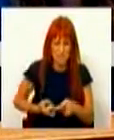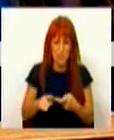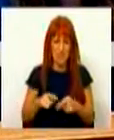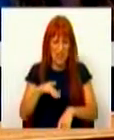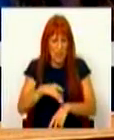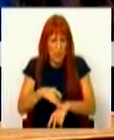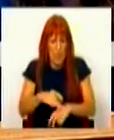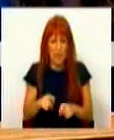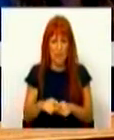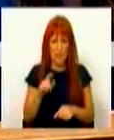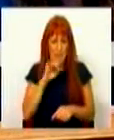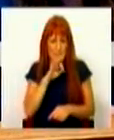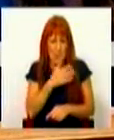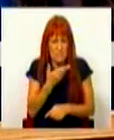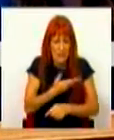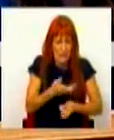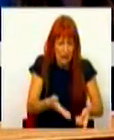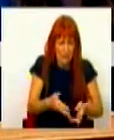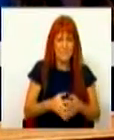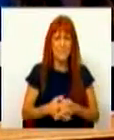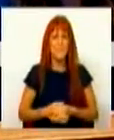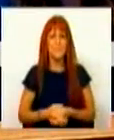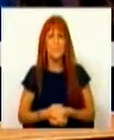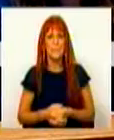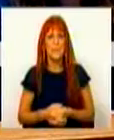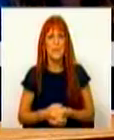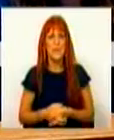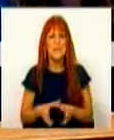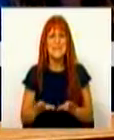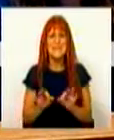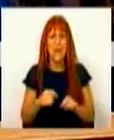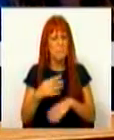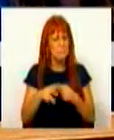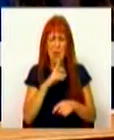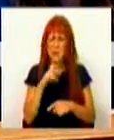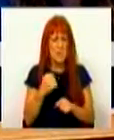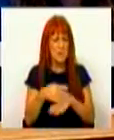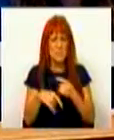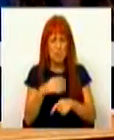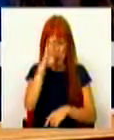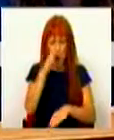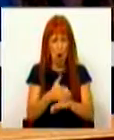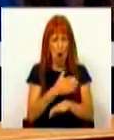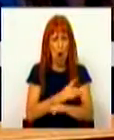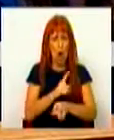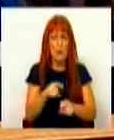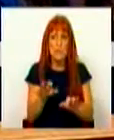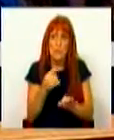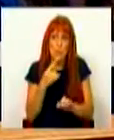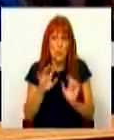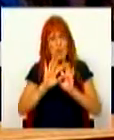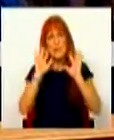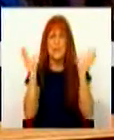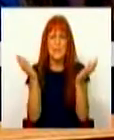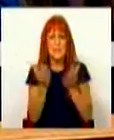doença, parentalidade, responde de forma eficaz e atempada, de uma forma muito